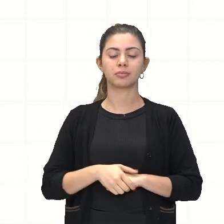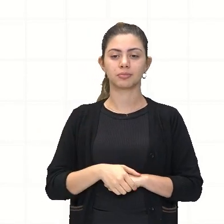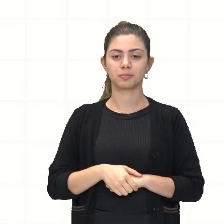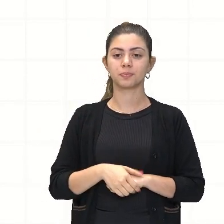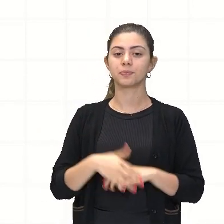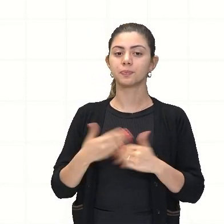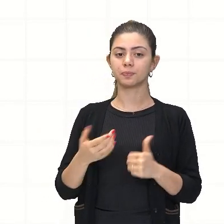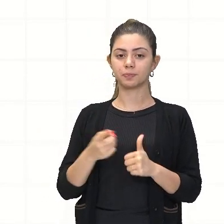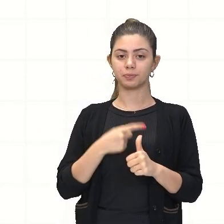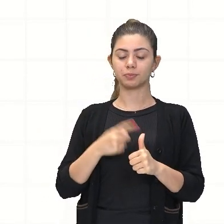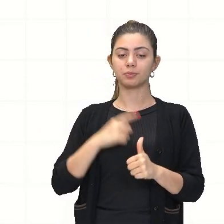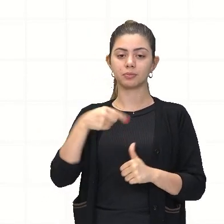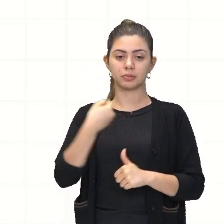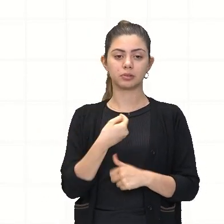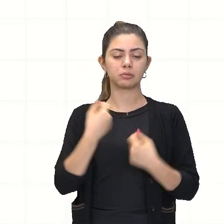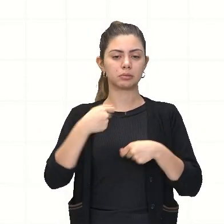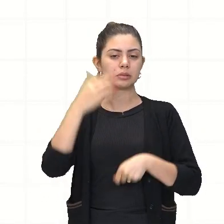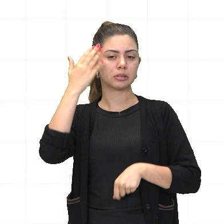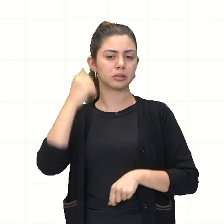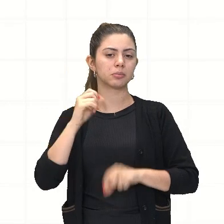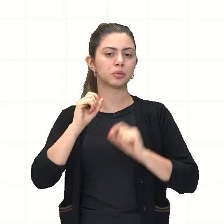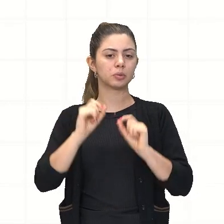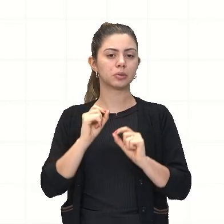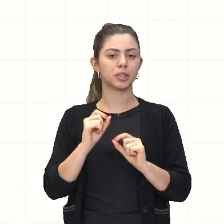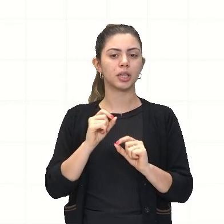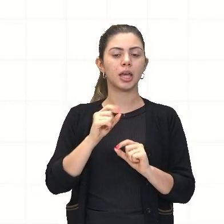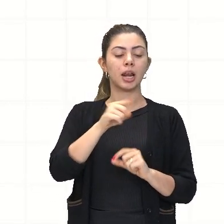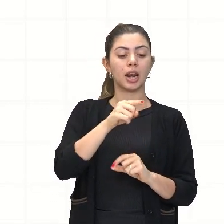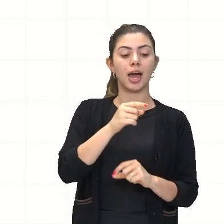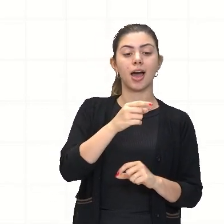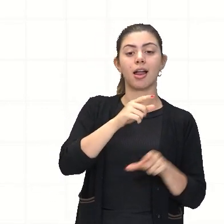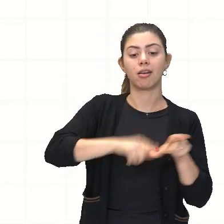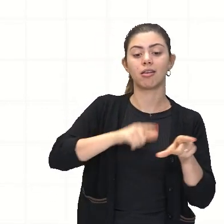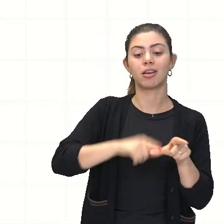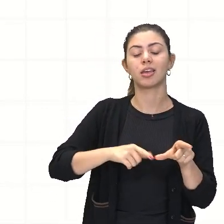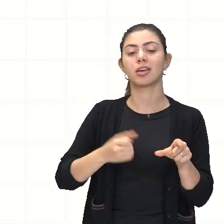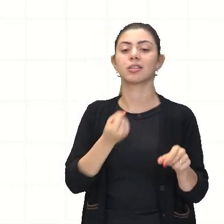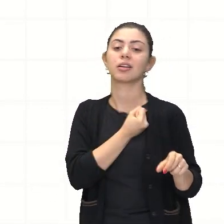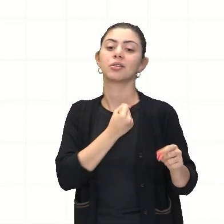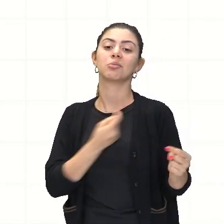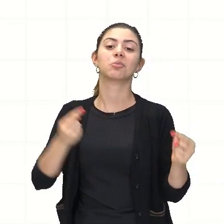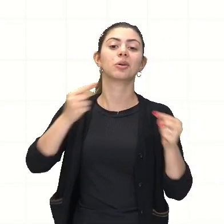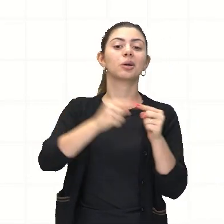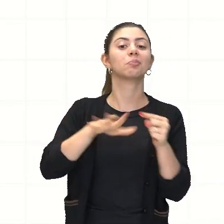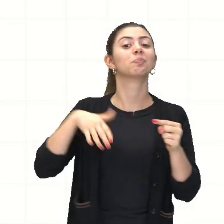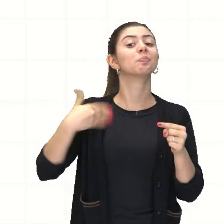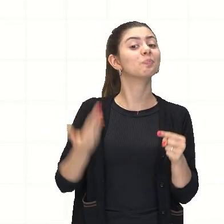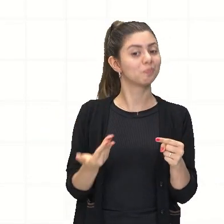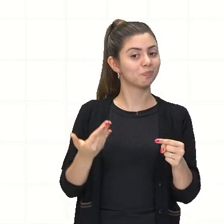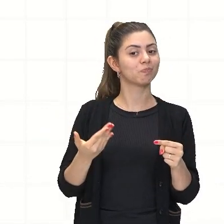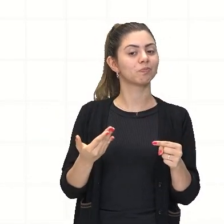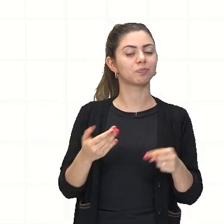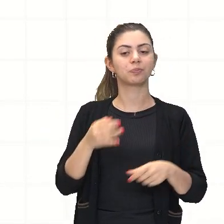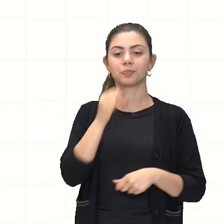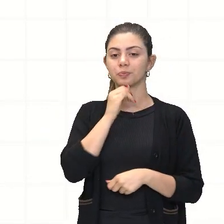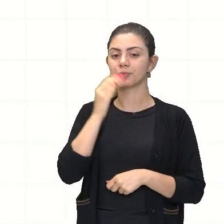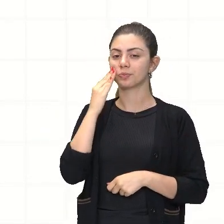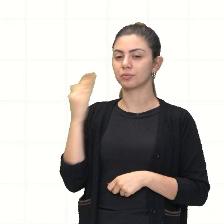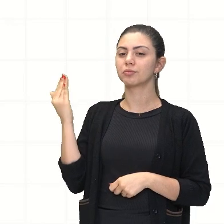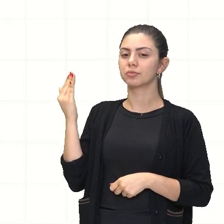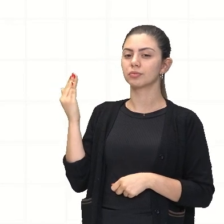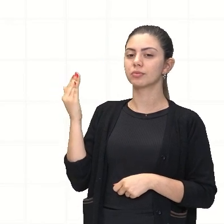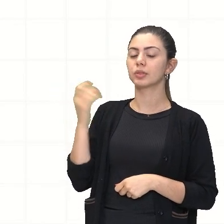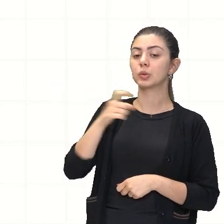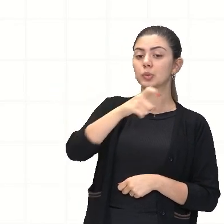primeiro temos que saber os valores, olha, de x e y. Por exemplo, olha aqui, ó. O x